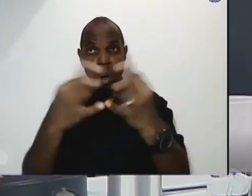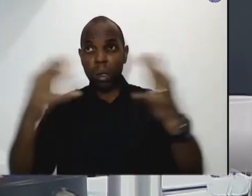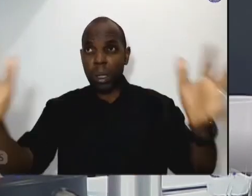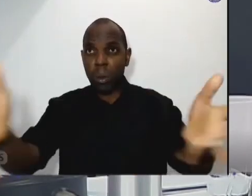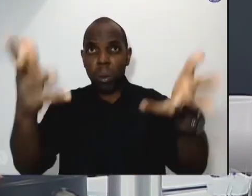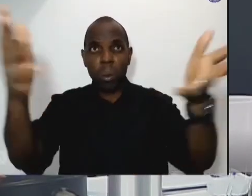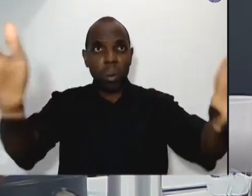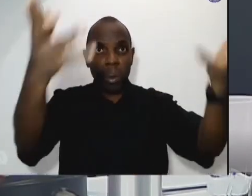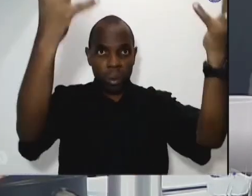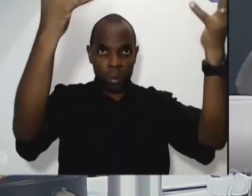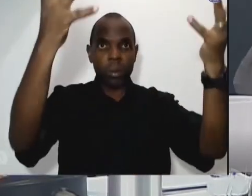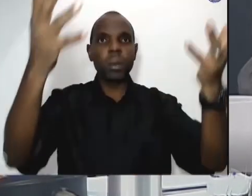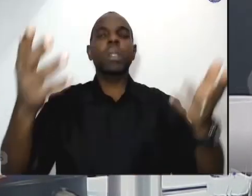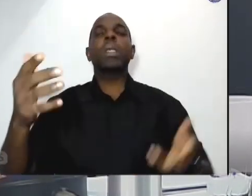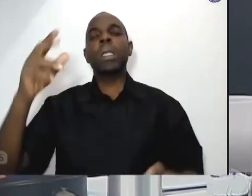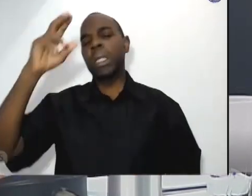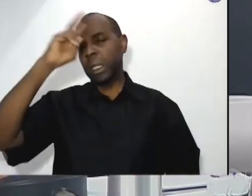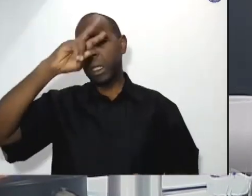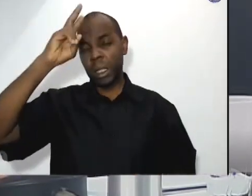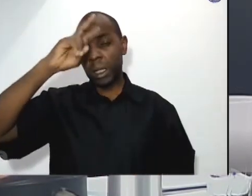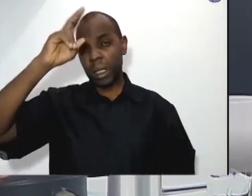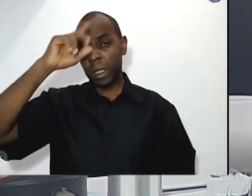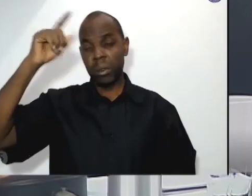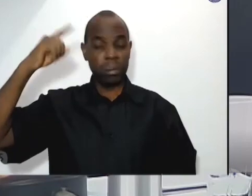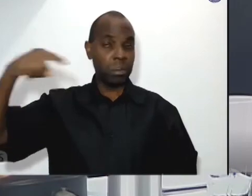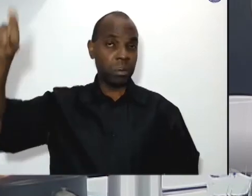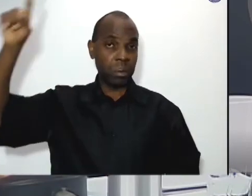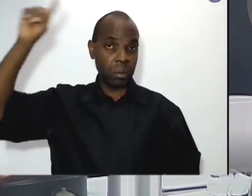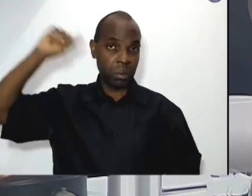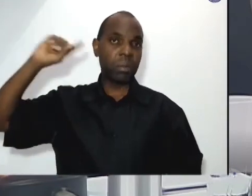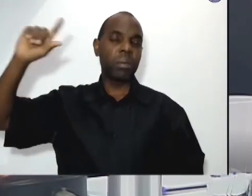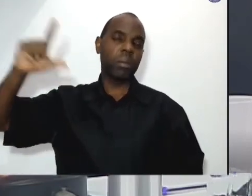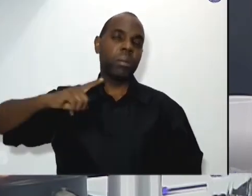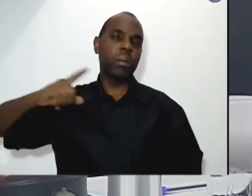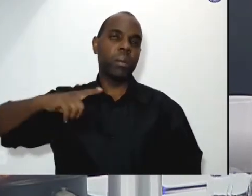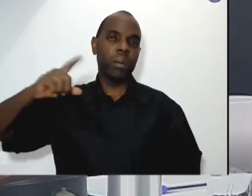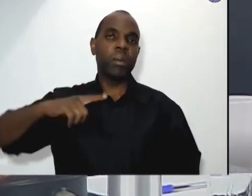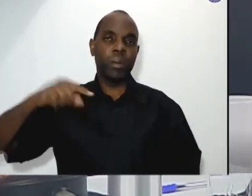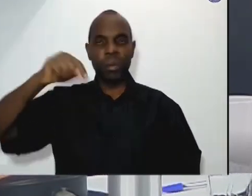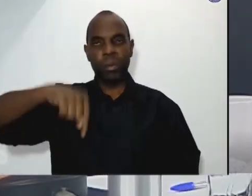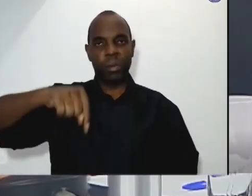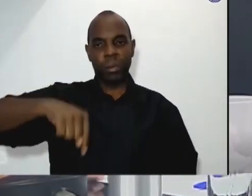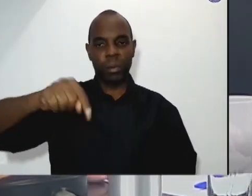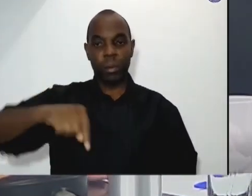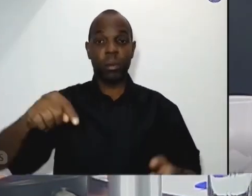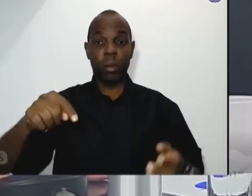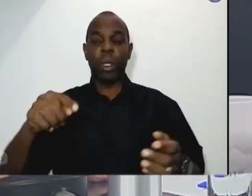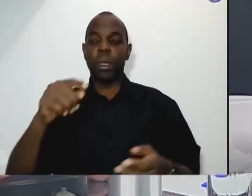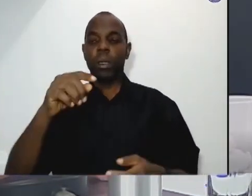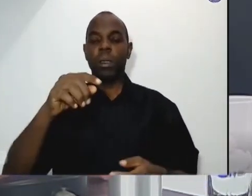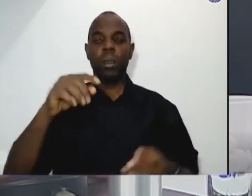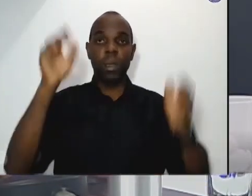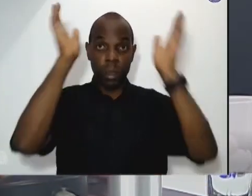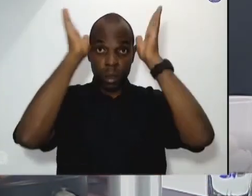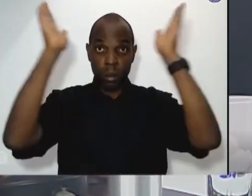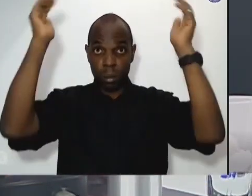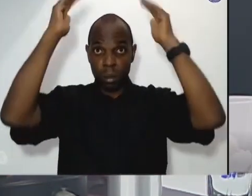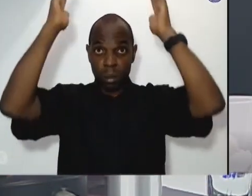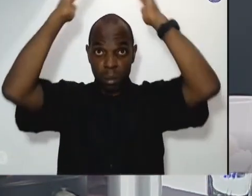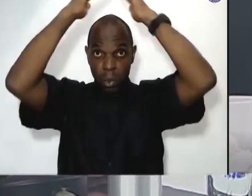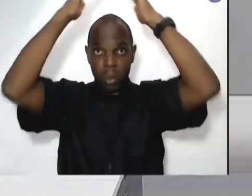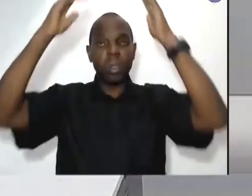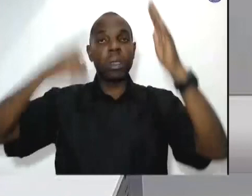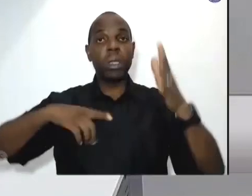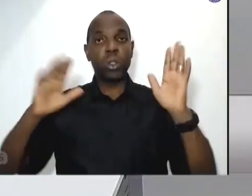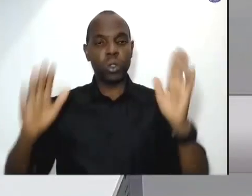que o nosso sumo sacerdote nos fez a abertura desta campanha Papa Francisco com a leitura de uma carta